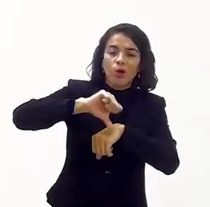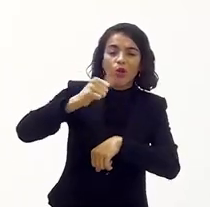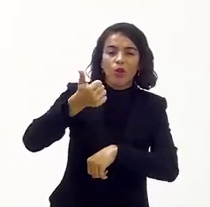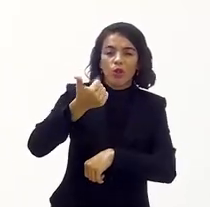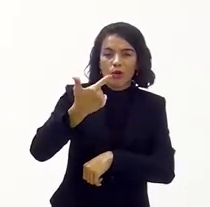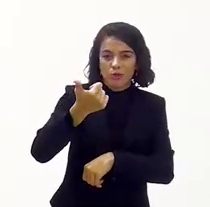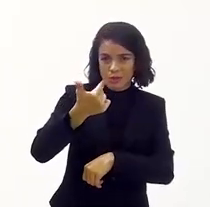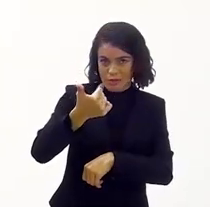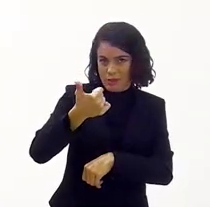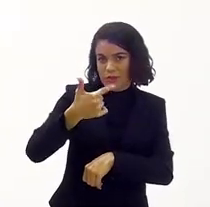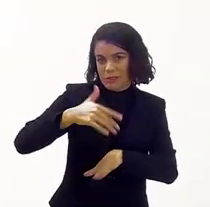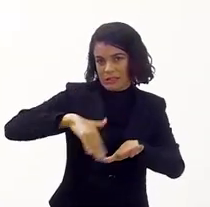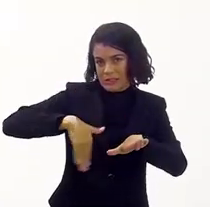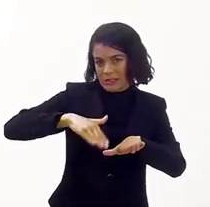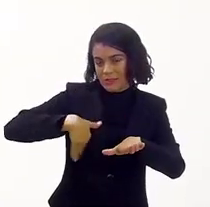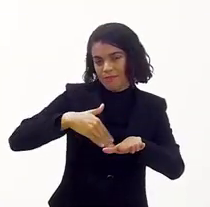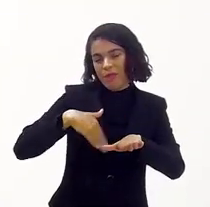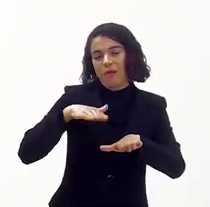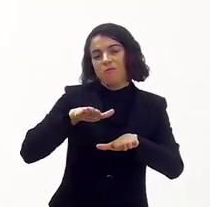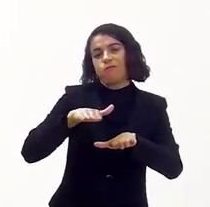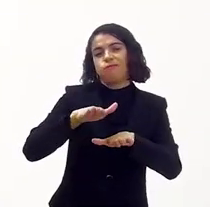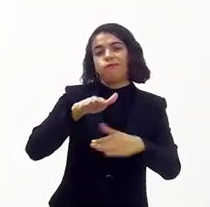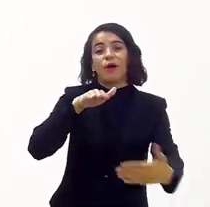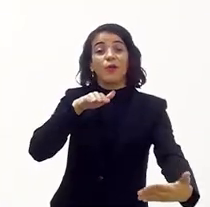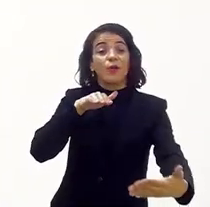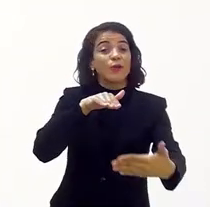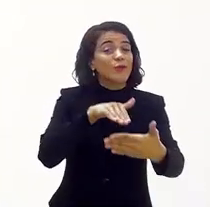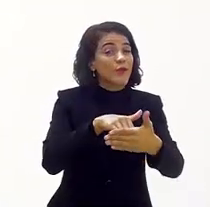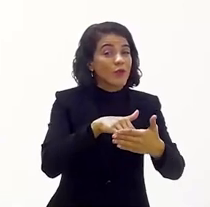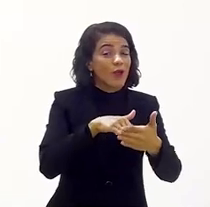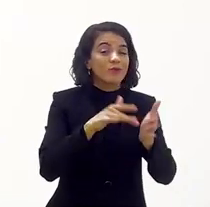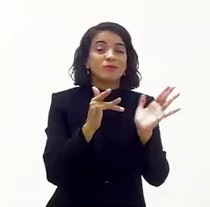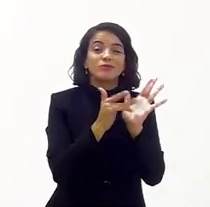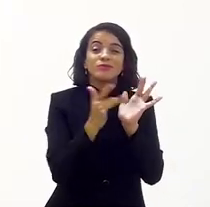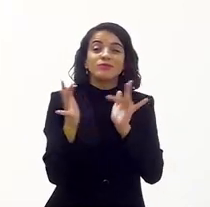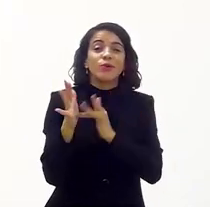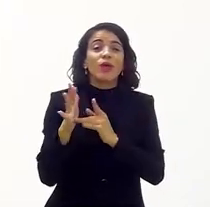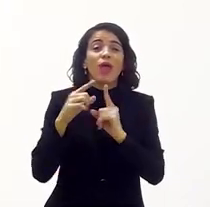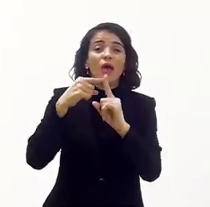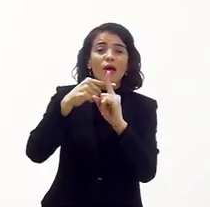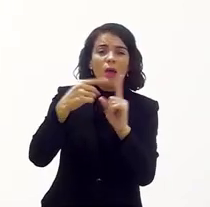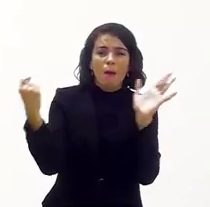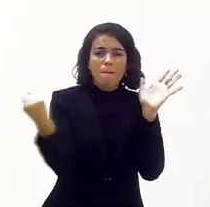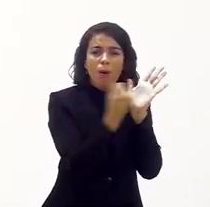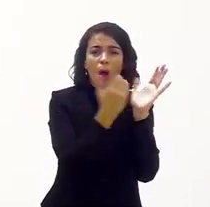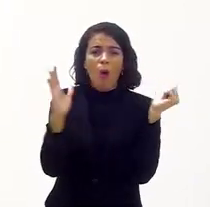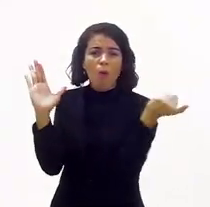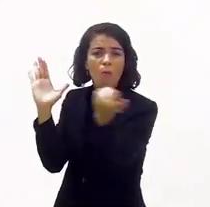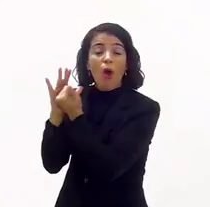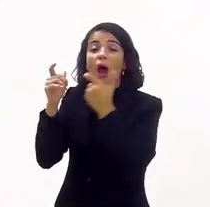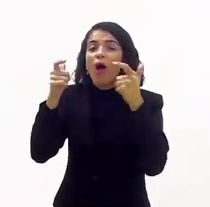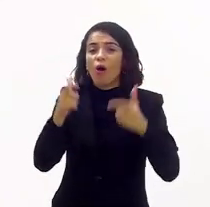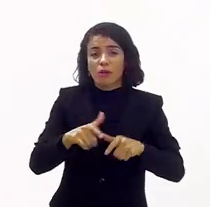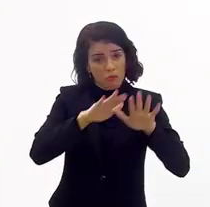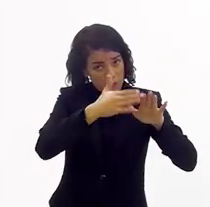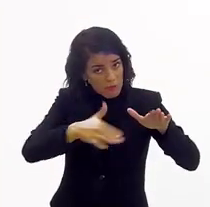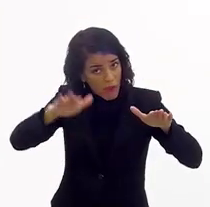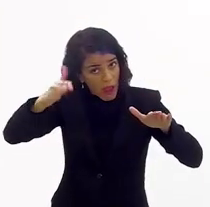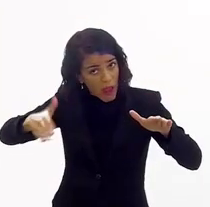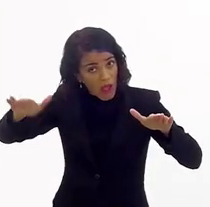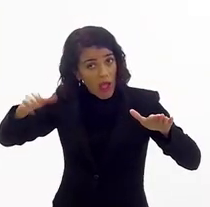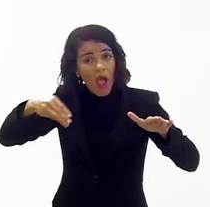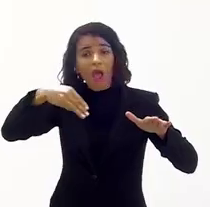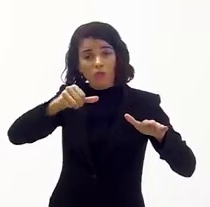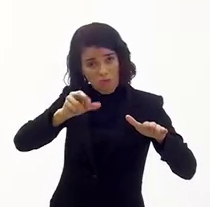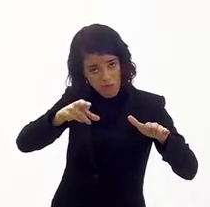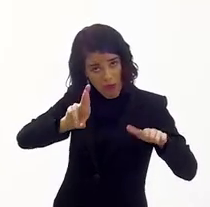E essa também marcou a história. Ao final, o Jesus era crucificado no mar. No mar?